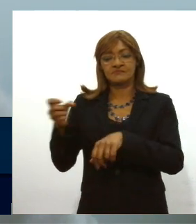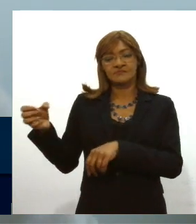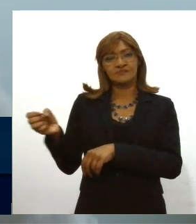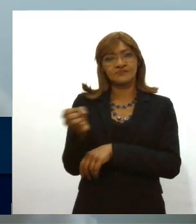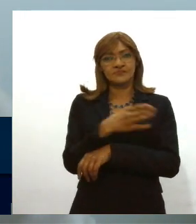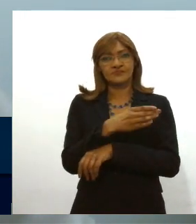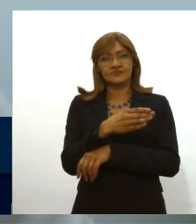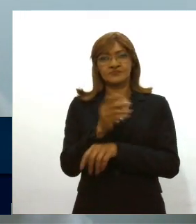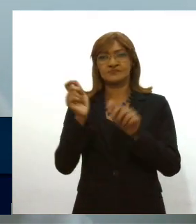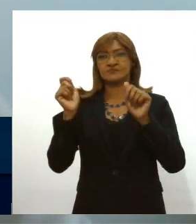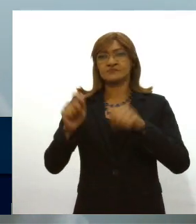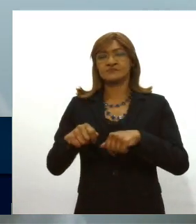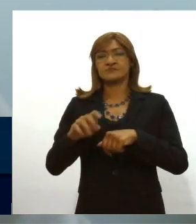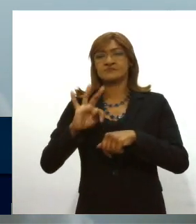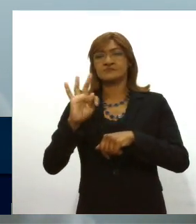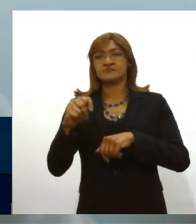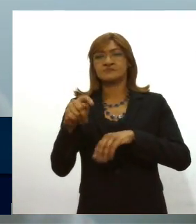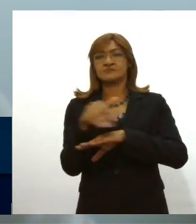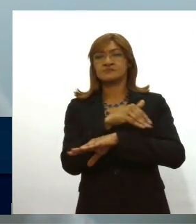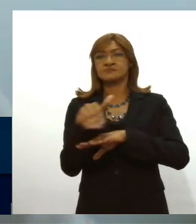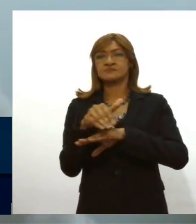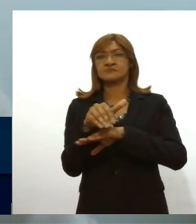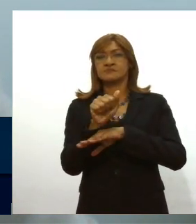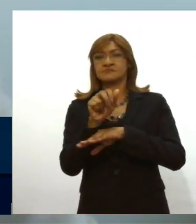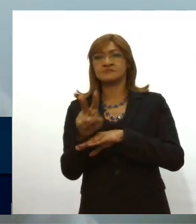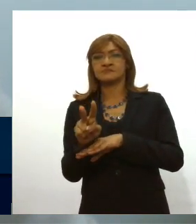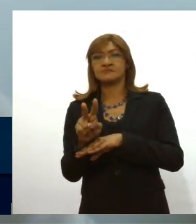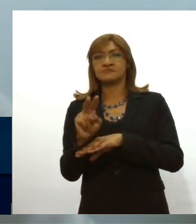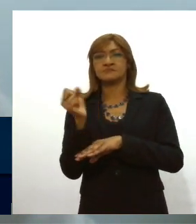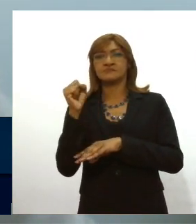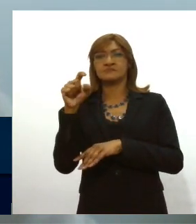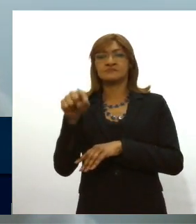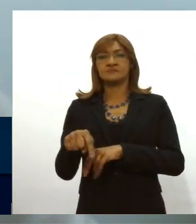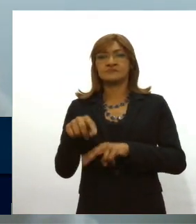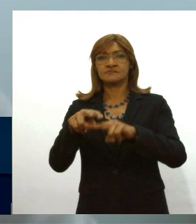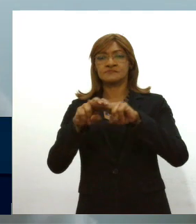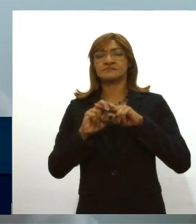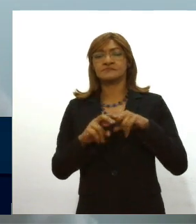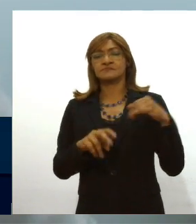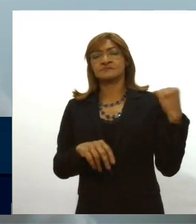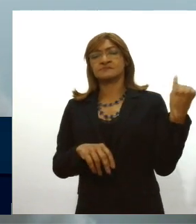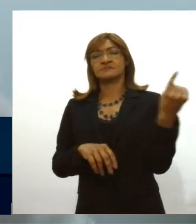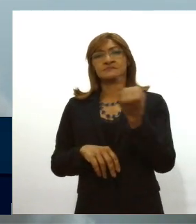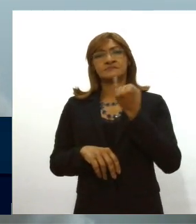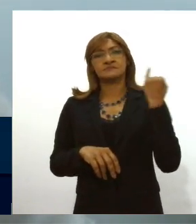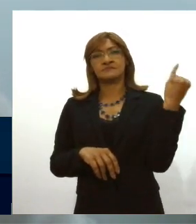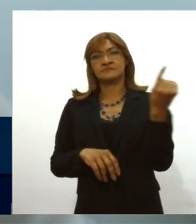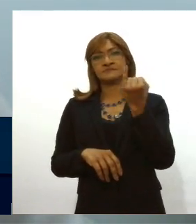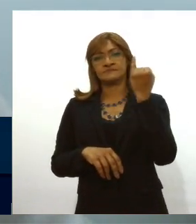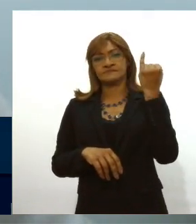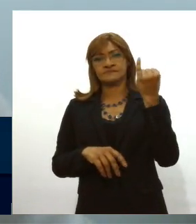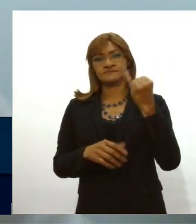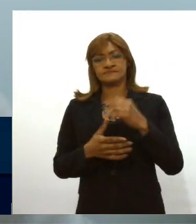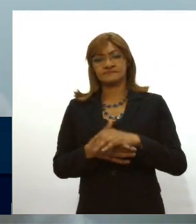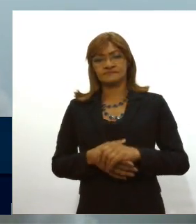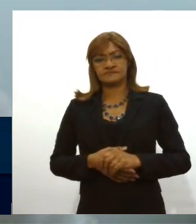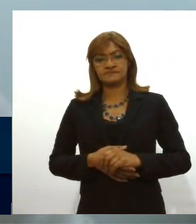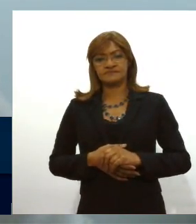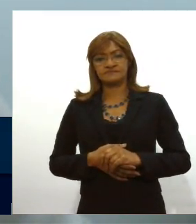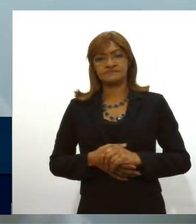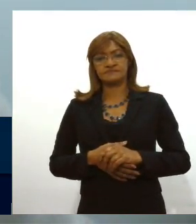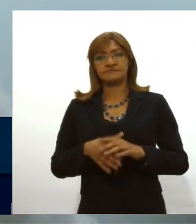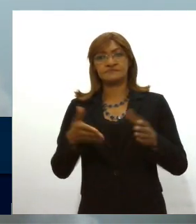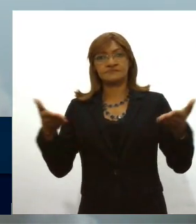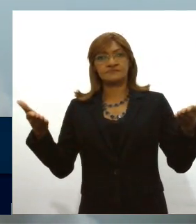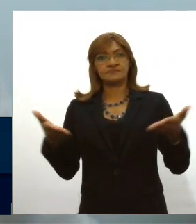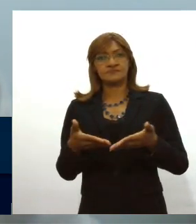recuperação das rodovias sergivadas por isso a importância que eu ressalto desse ato do